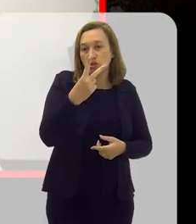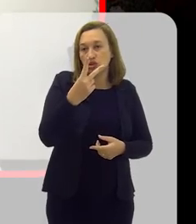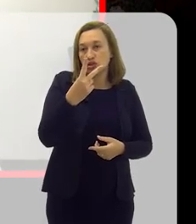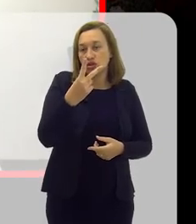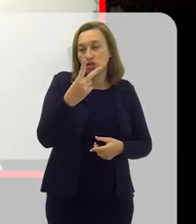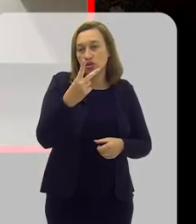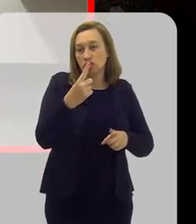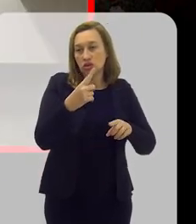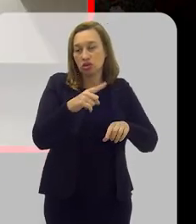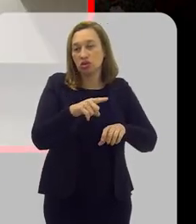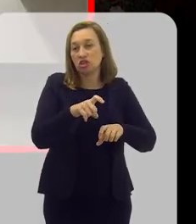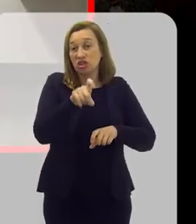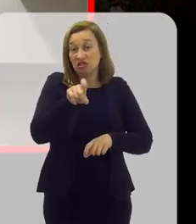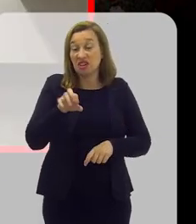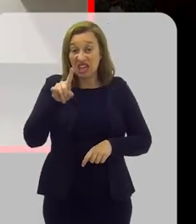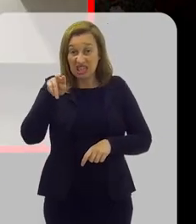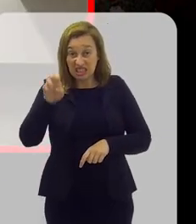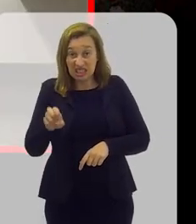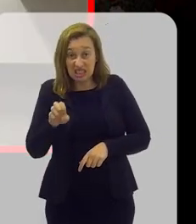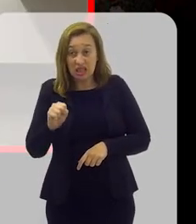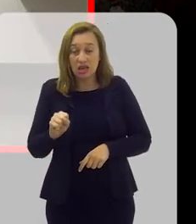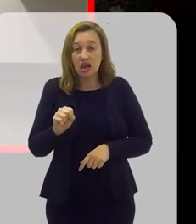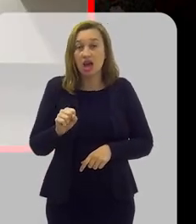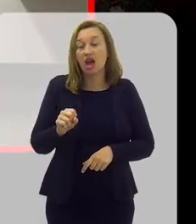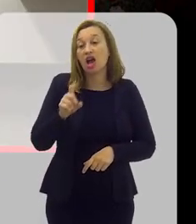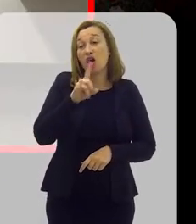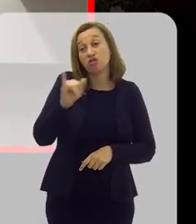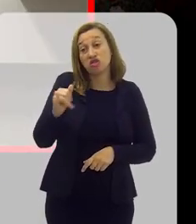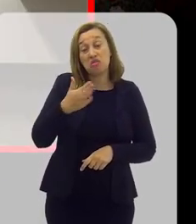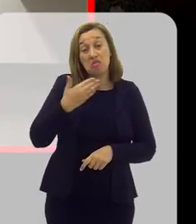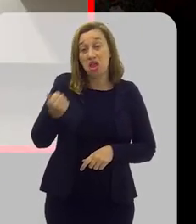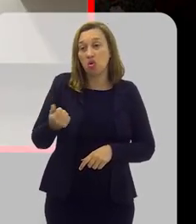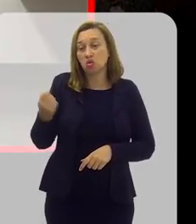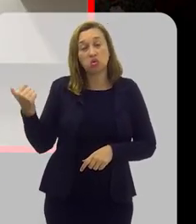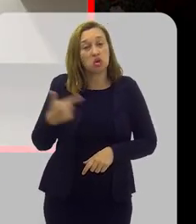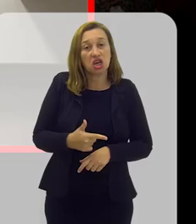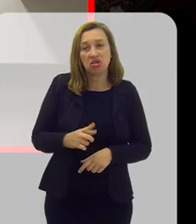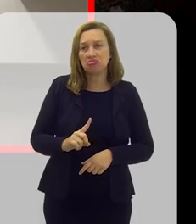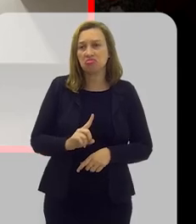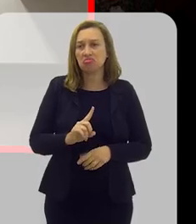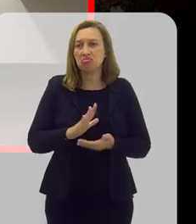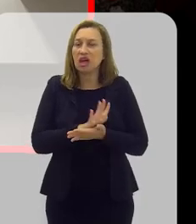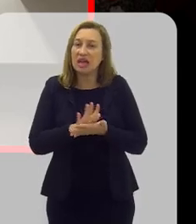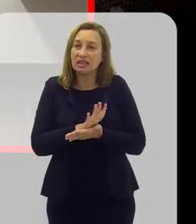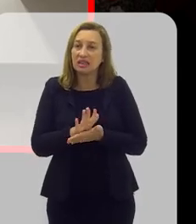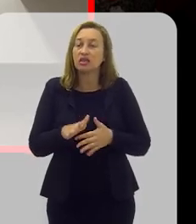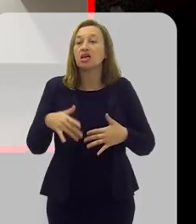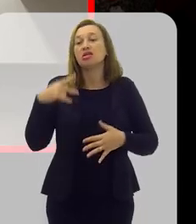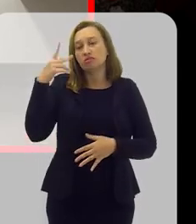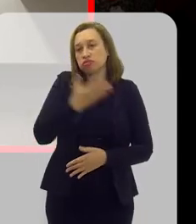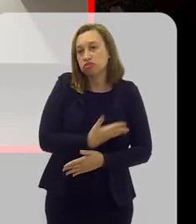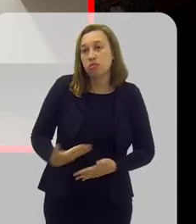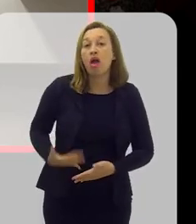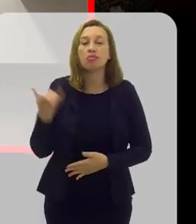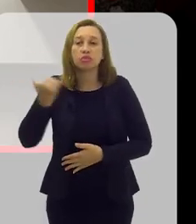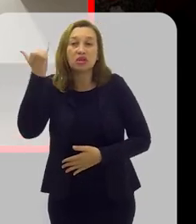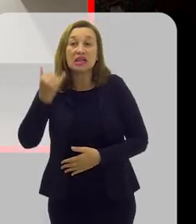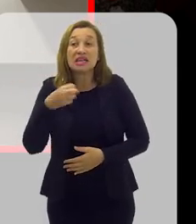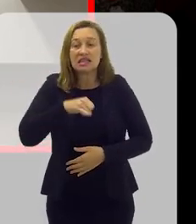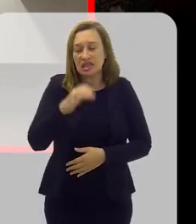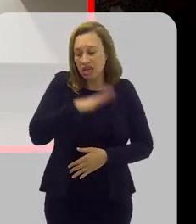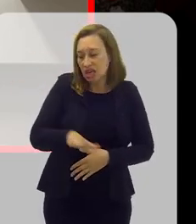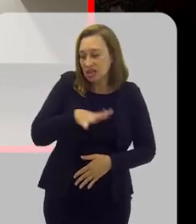no dia, é melhor do que nenhuma. Então, eu acho que as políticas públicas são de extrema importância, porque se a criança